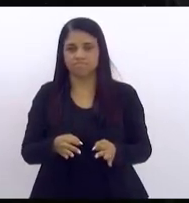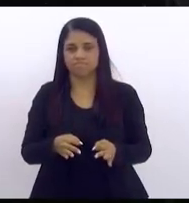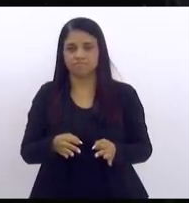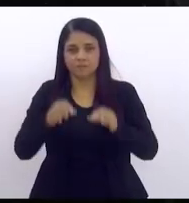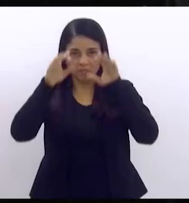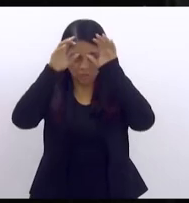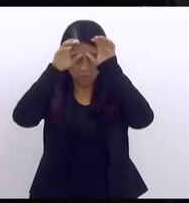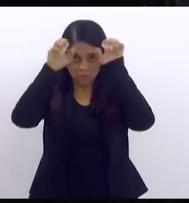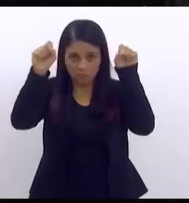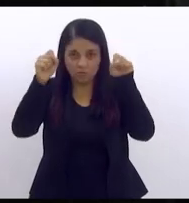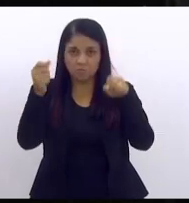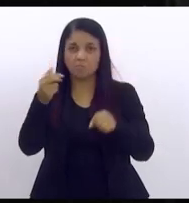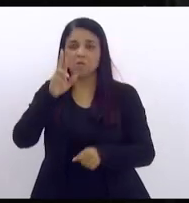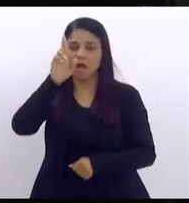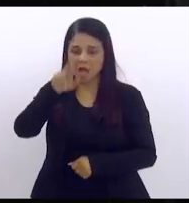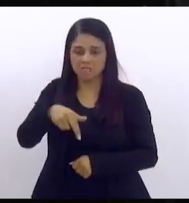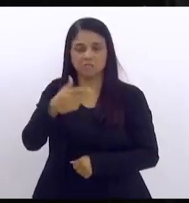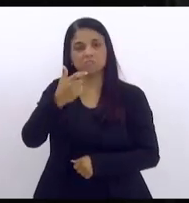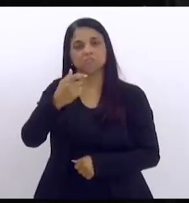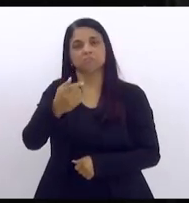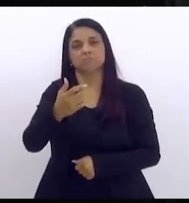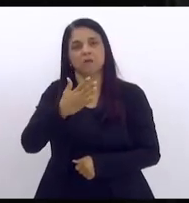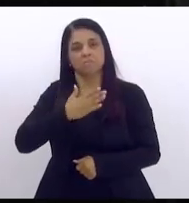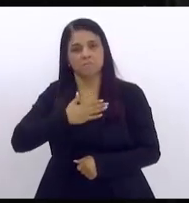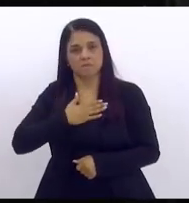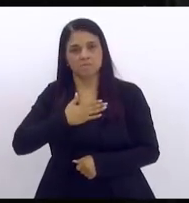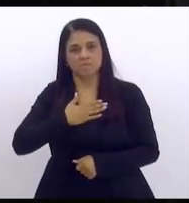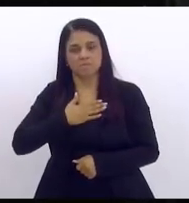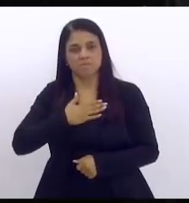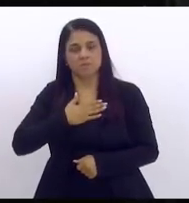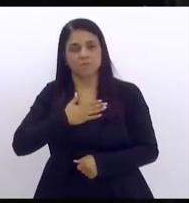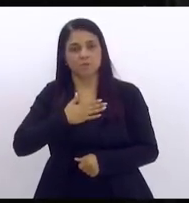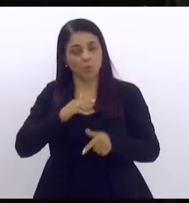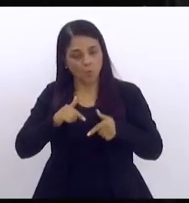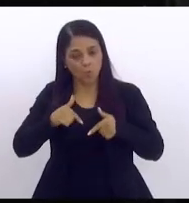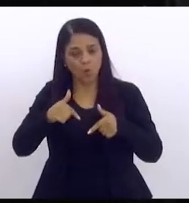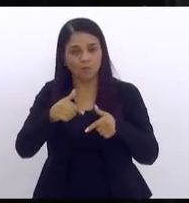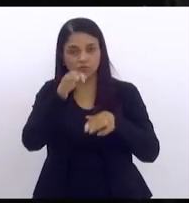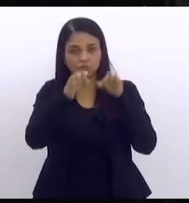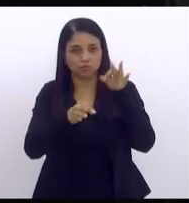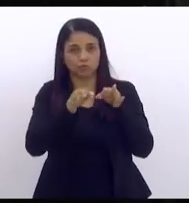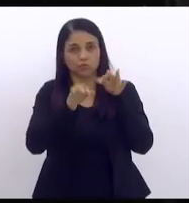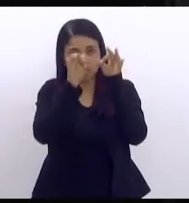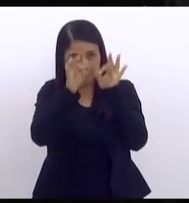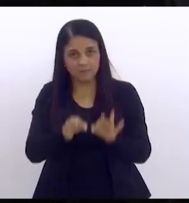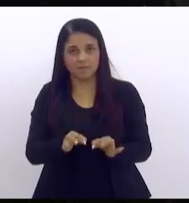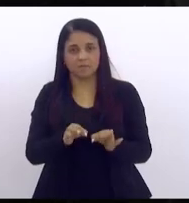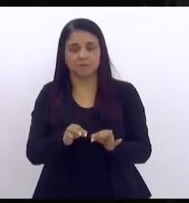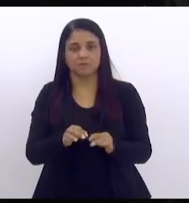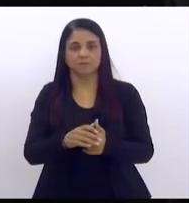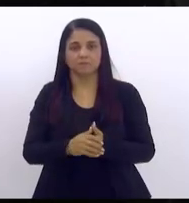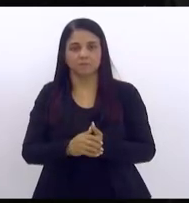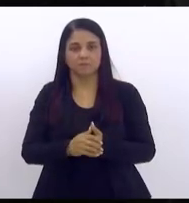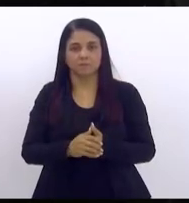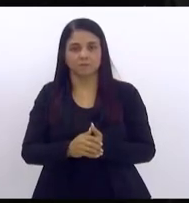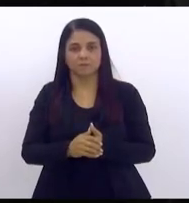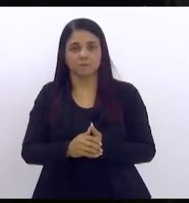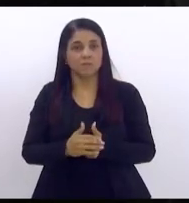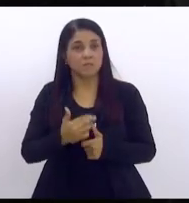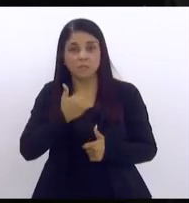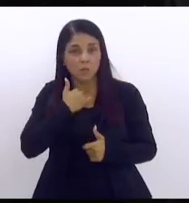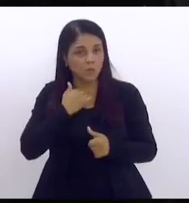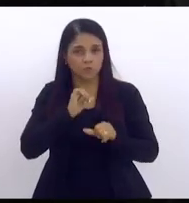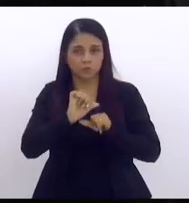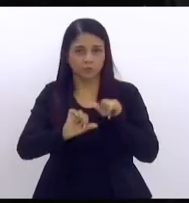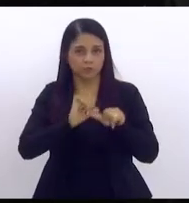o tribunal me dará razão porque o ato jurídico é perfeito não pode ser mais modificado